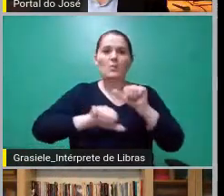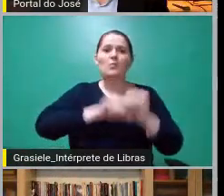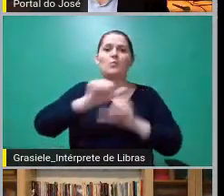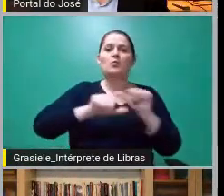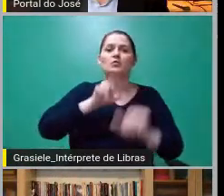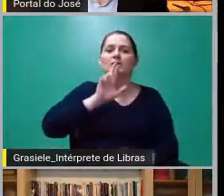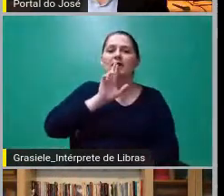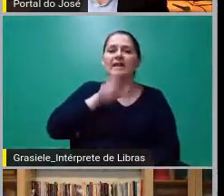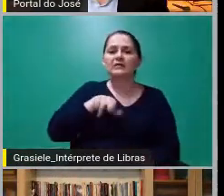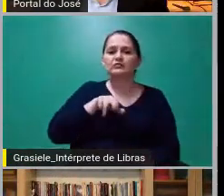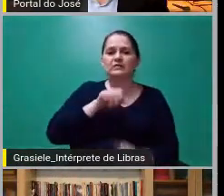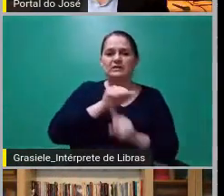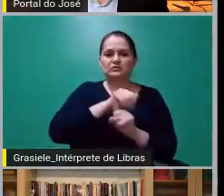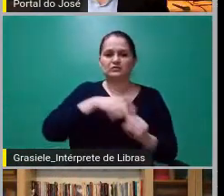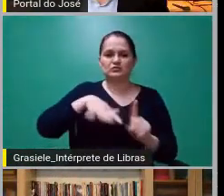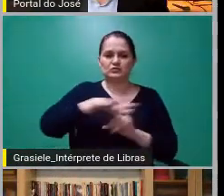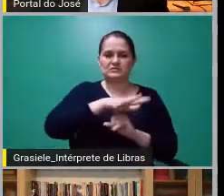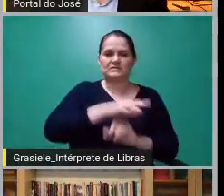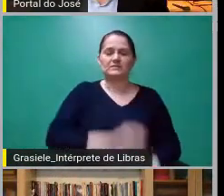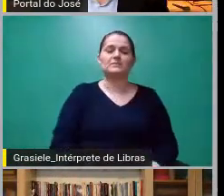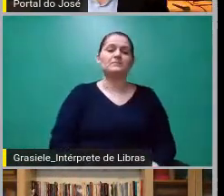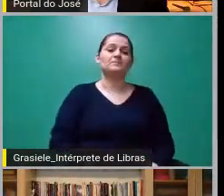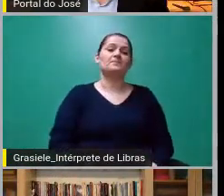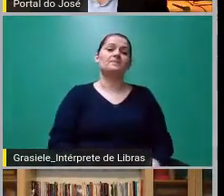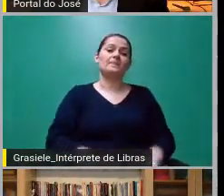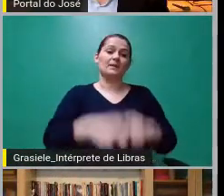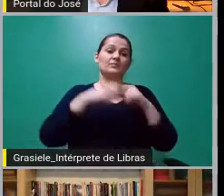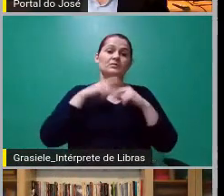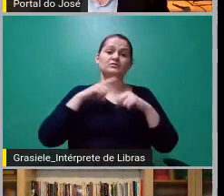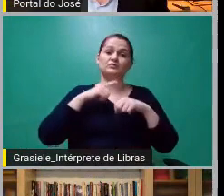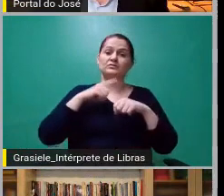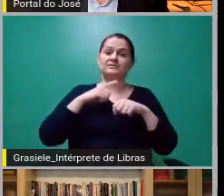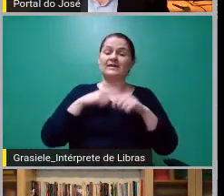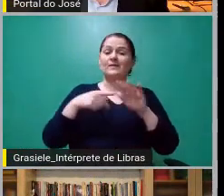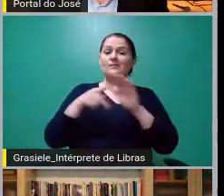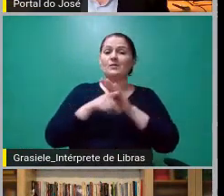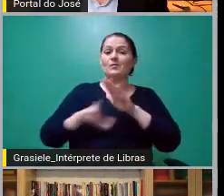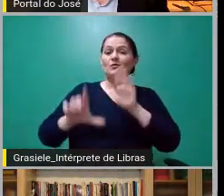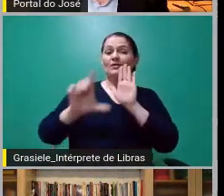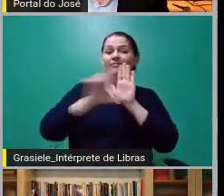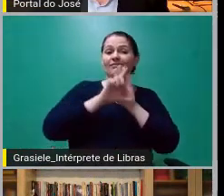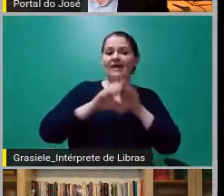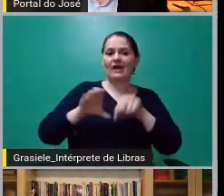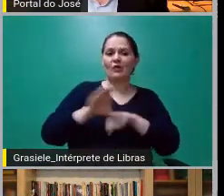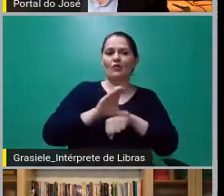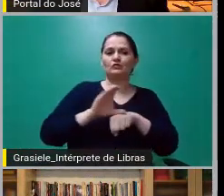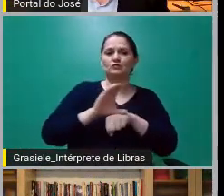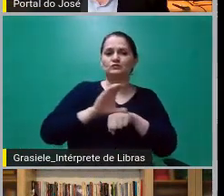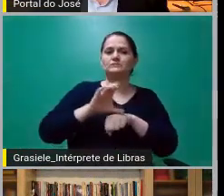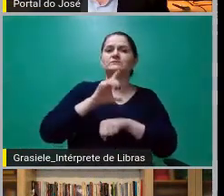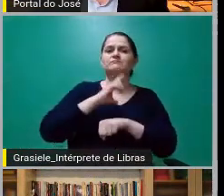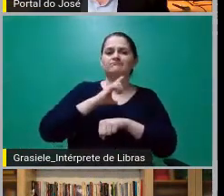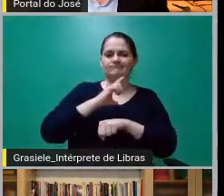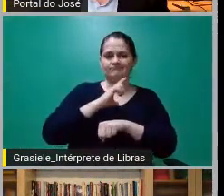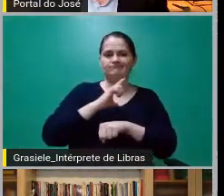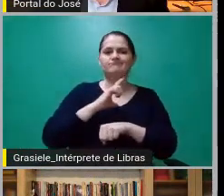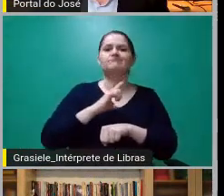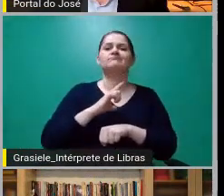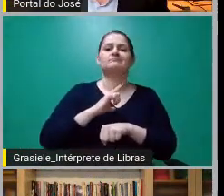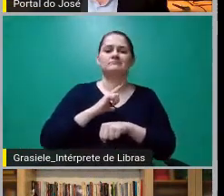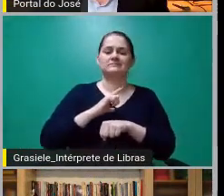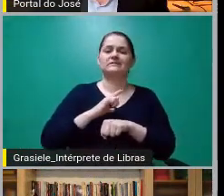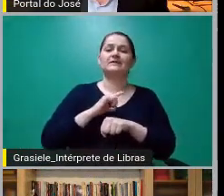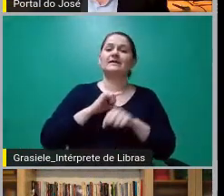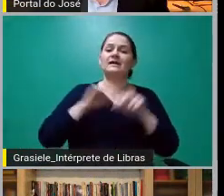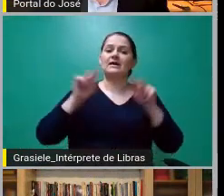trabalho, nós temos uma licença da Constituição e alguns imperativos aos quais a gente não pode se furtar. Eu vou ler